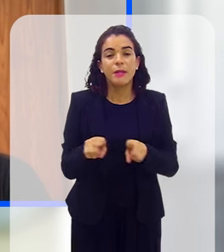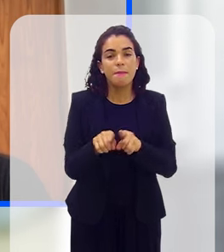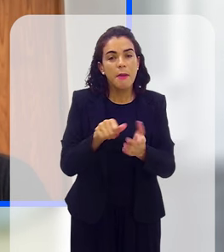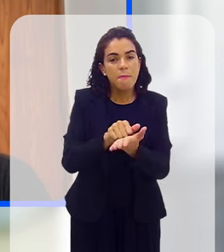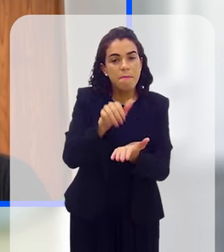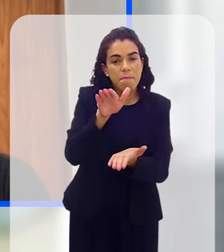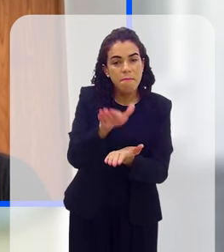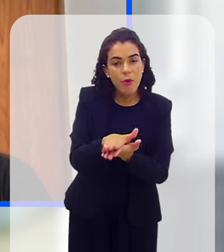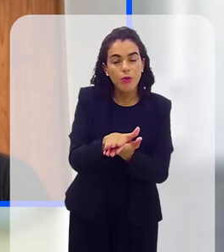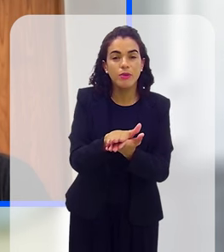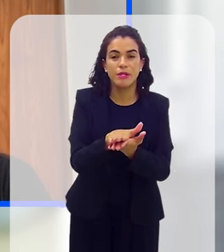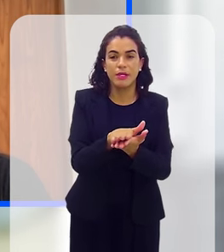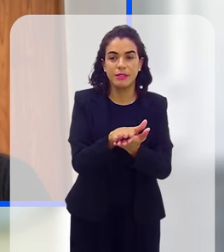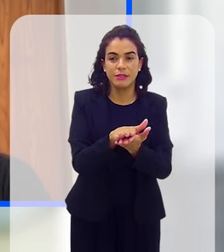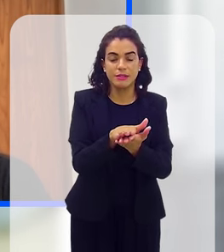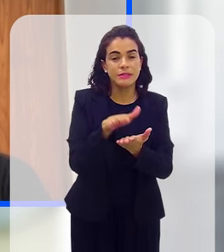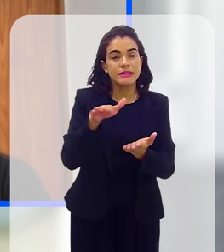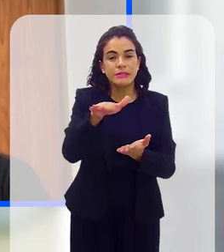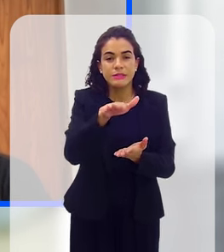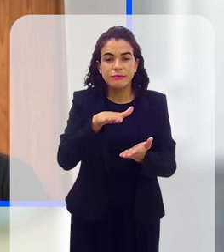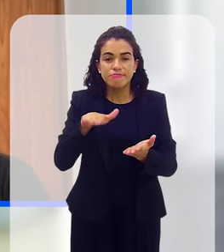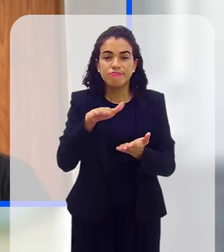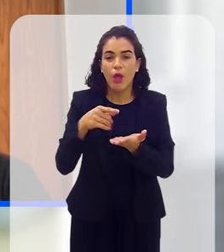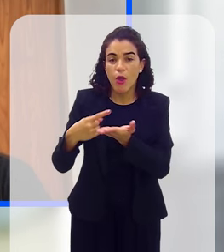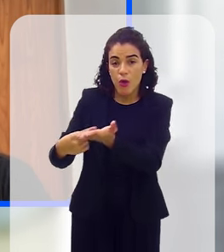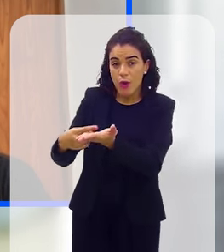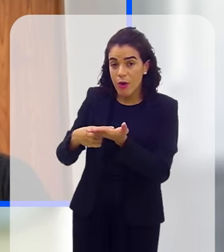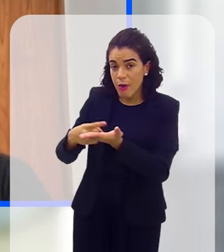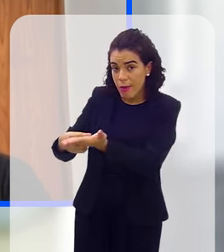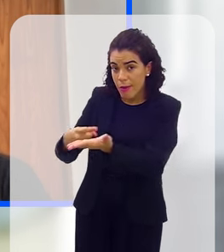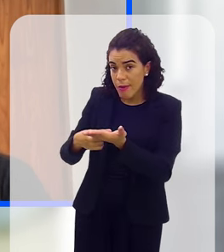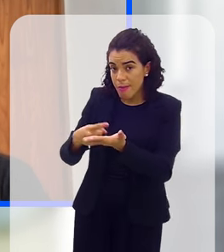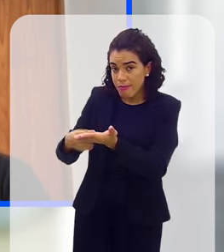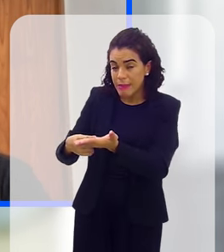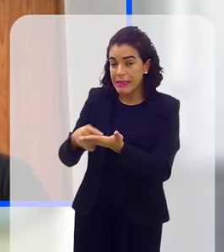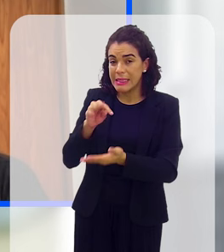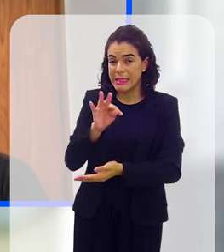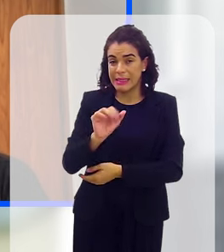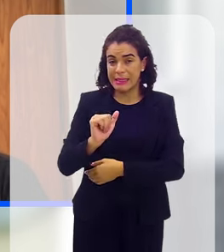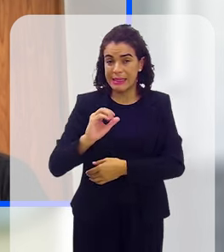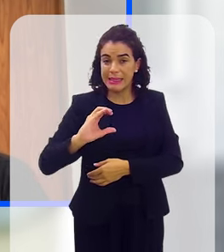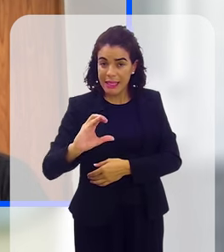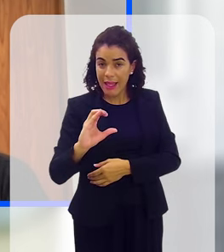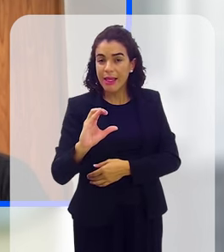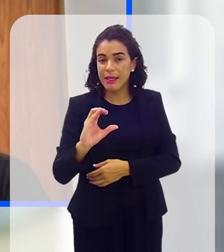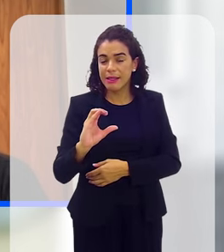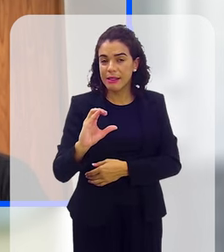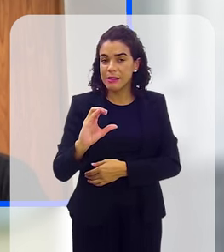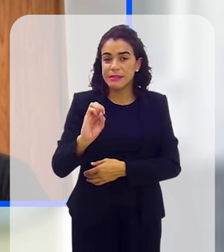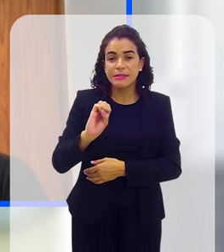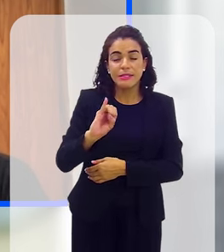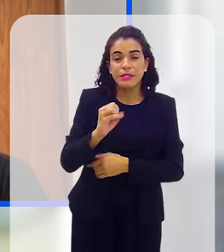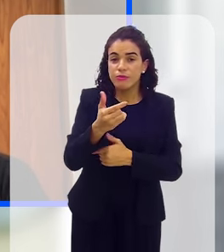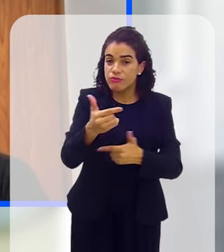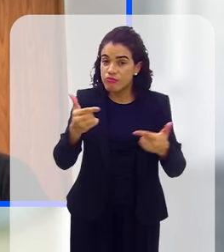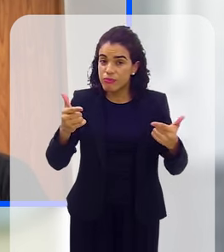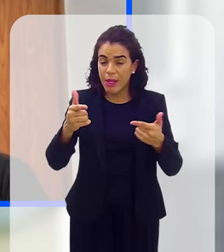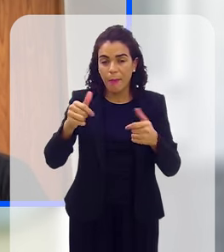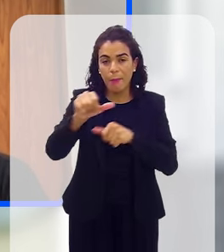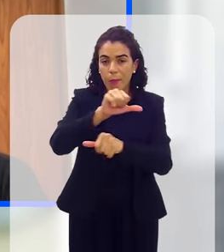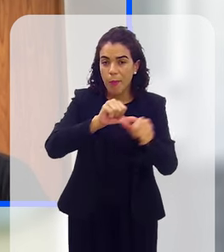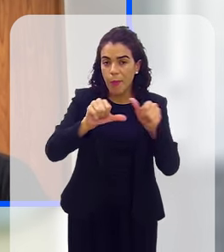multas, no caso, renegociar os taques se houver também, se possível, se eles ainda não tiverem se